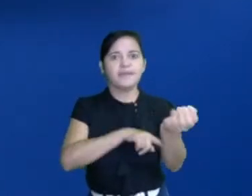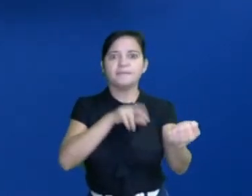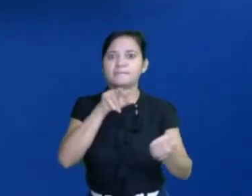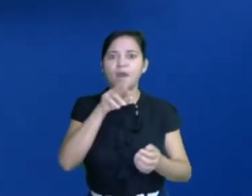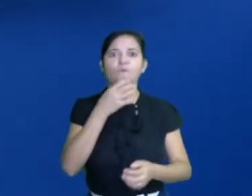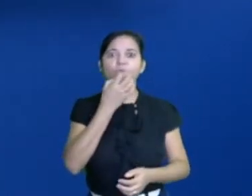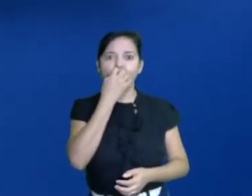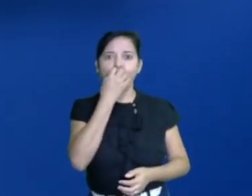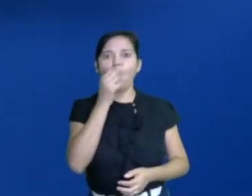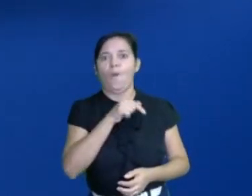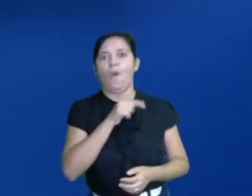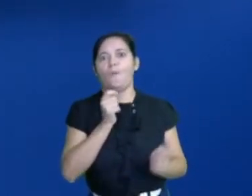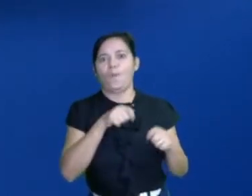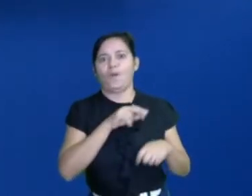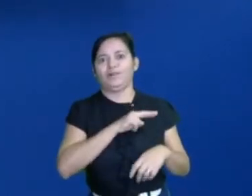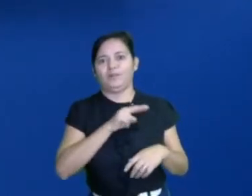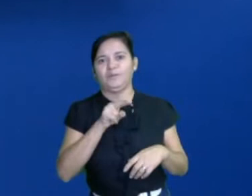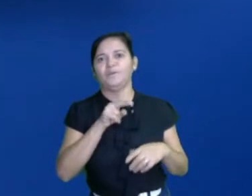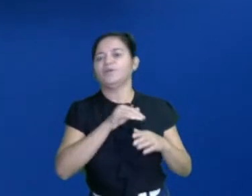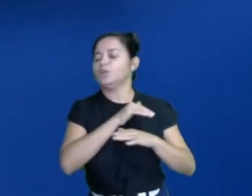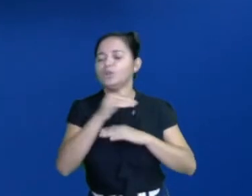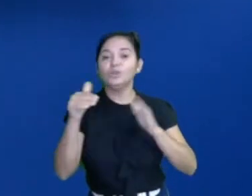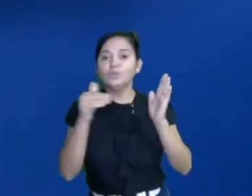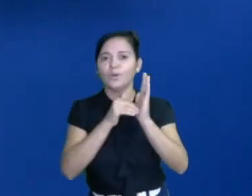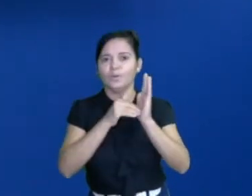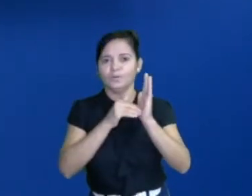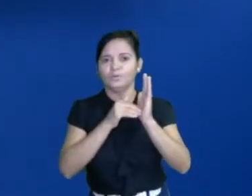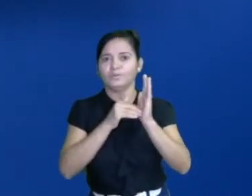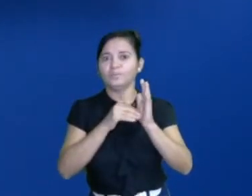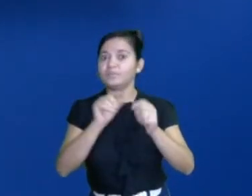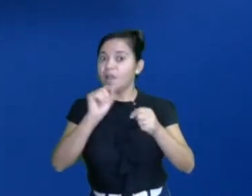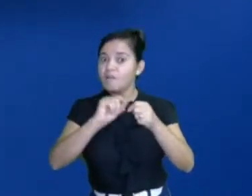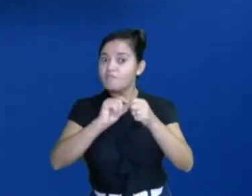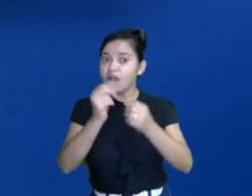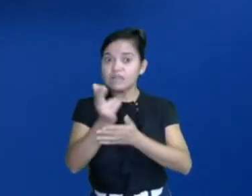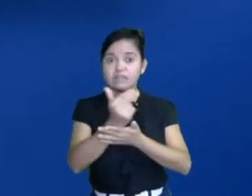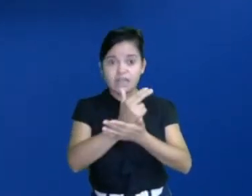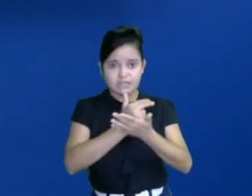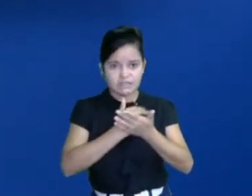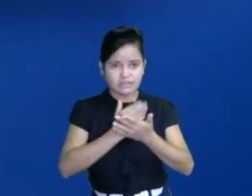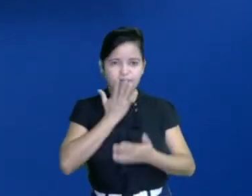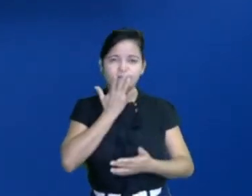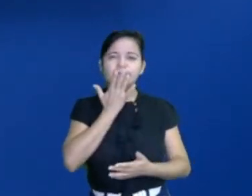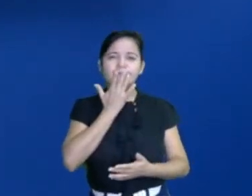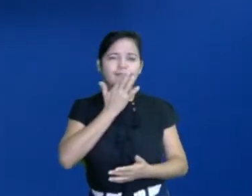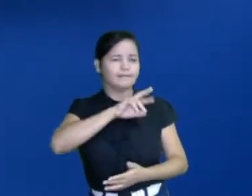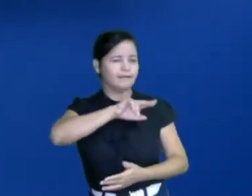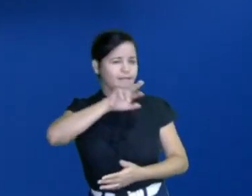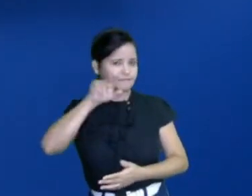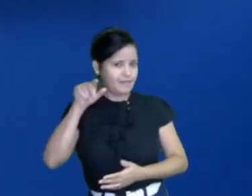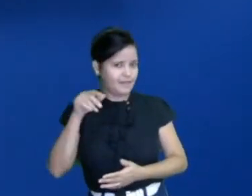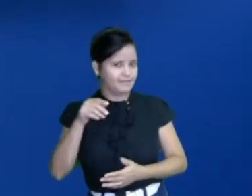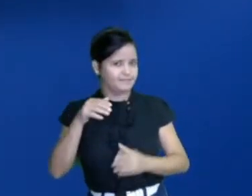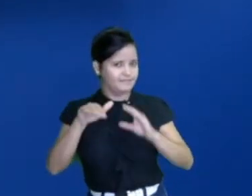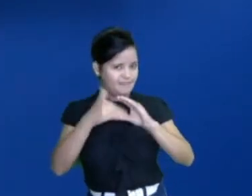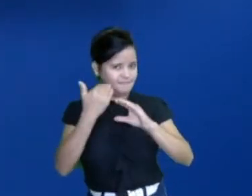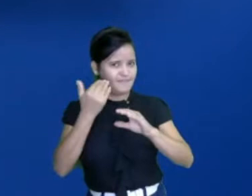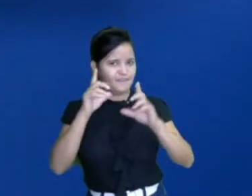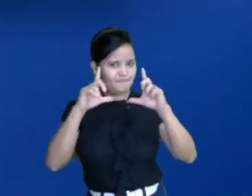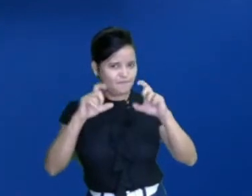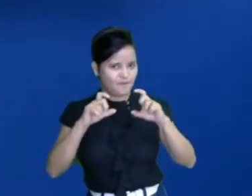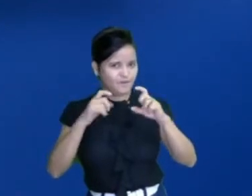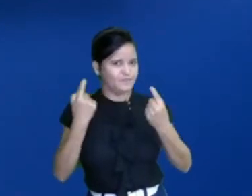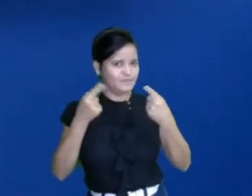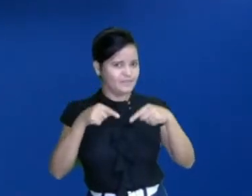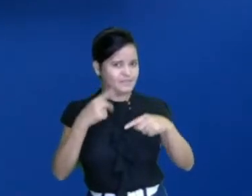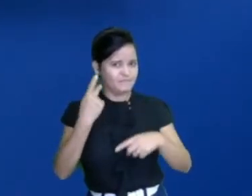o nome do cachorrinho também. Coloca o nome de todo mundo. Faz um desenho bem colorido e manda foto. Não esquece. Esse